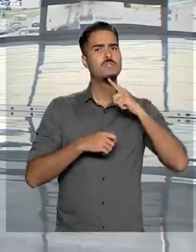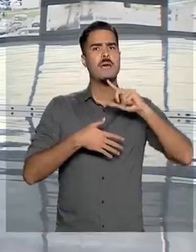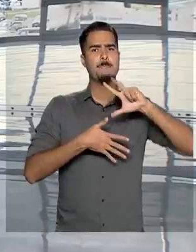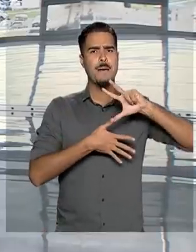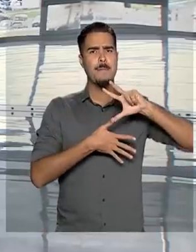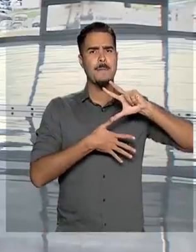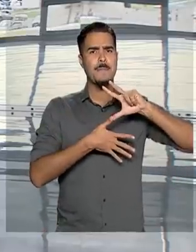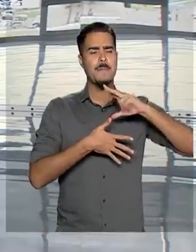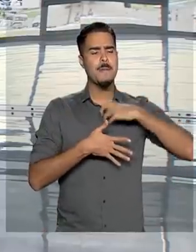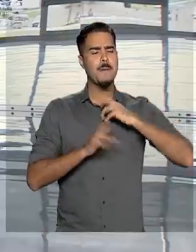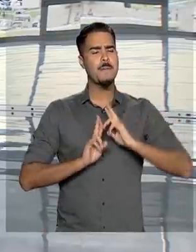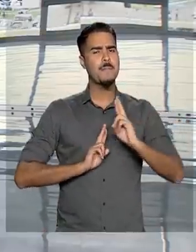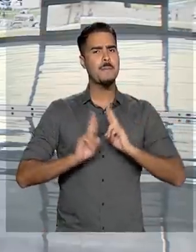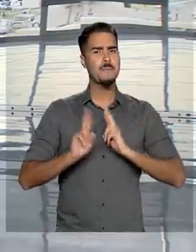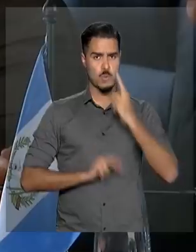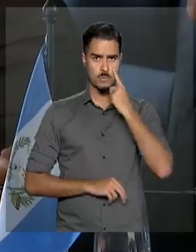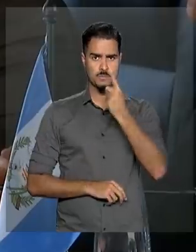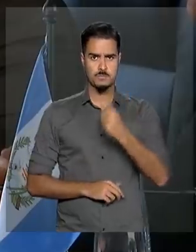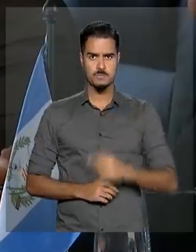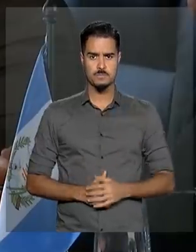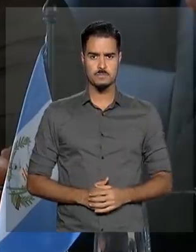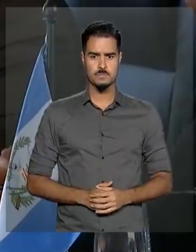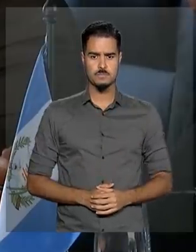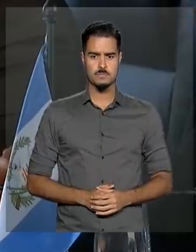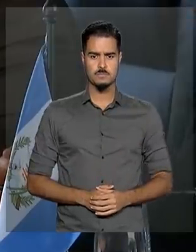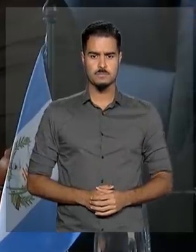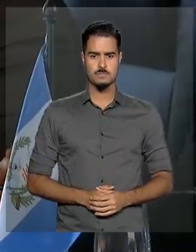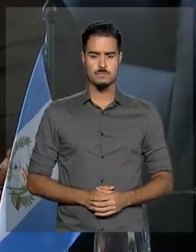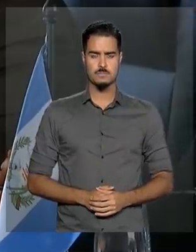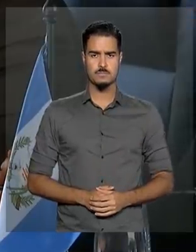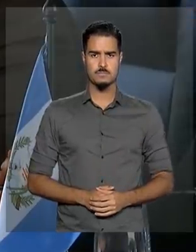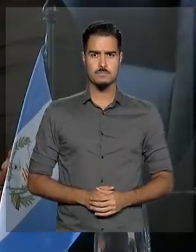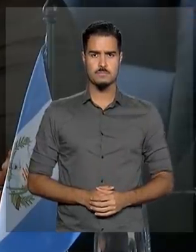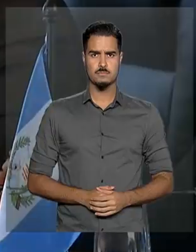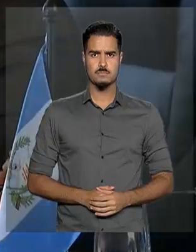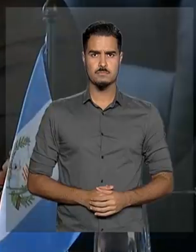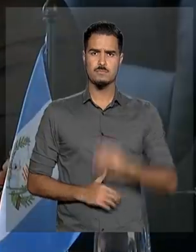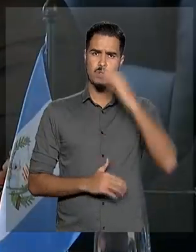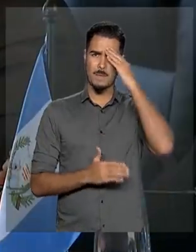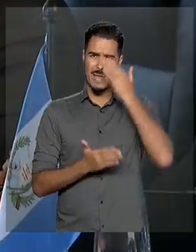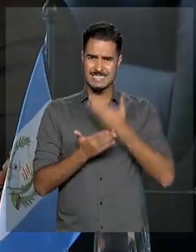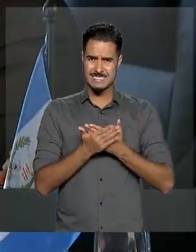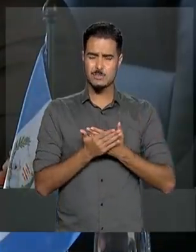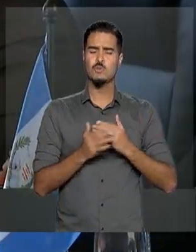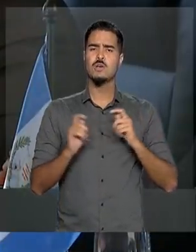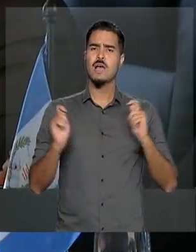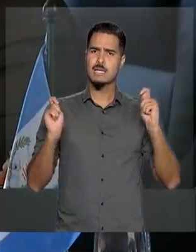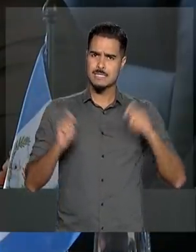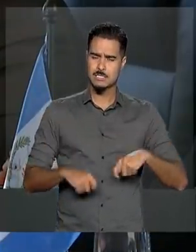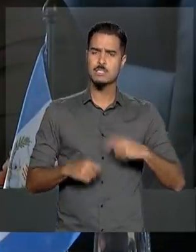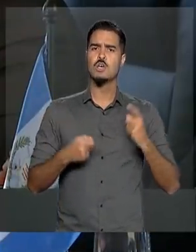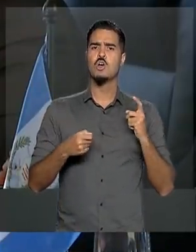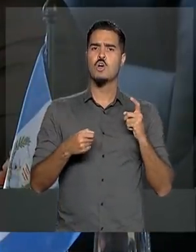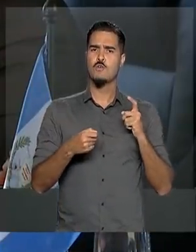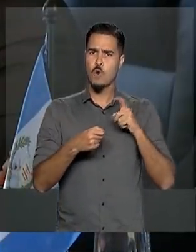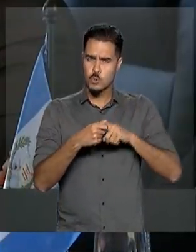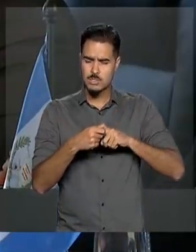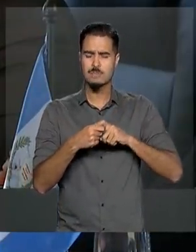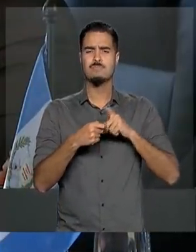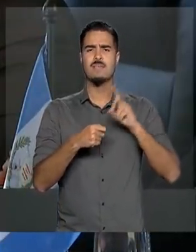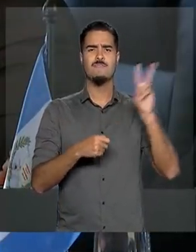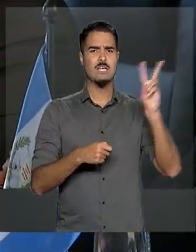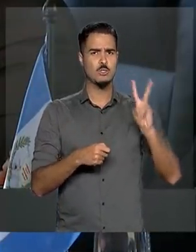América Latina. Vamos ouvi-lo. O Brasil crê firmemente que é possível devolver a Venezuela ao